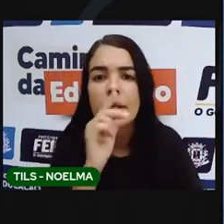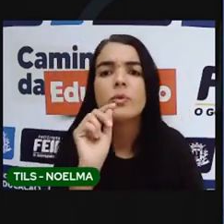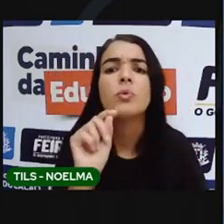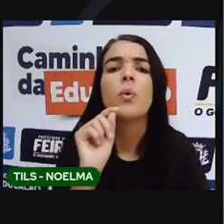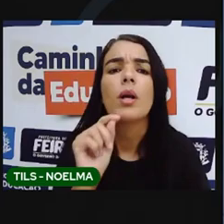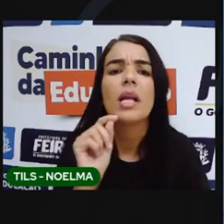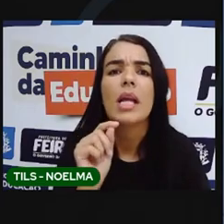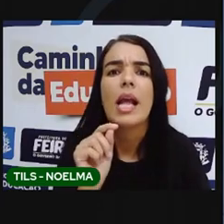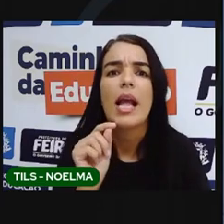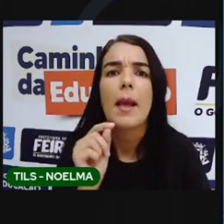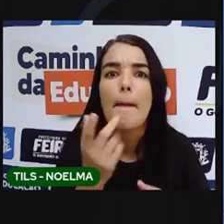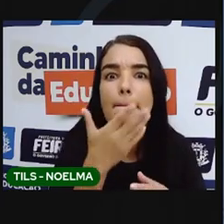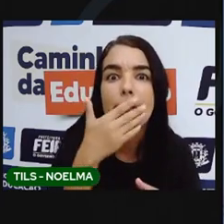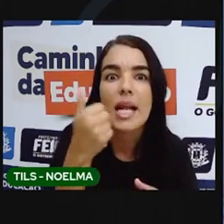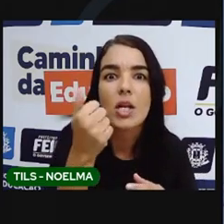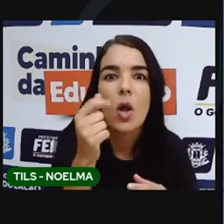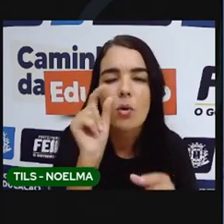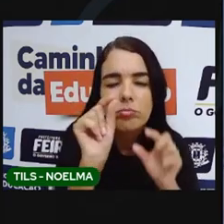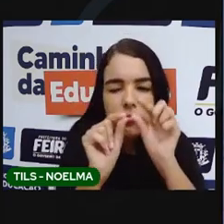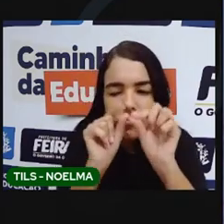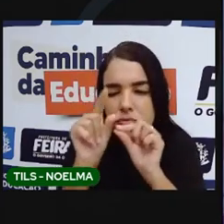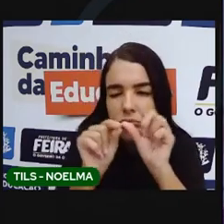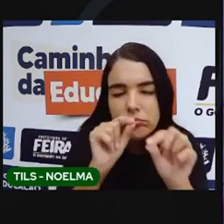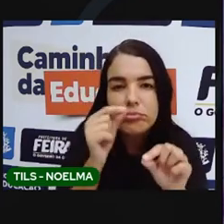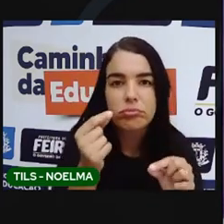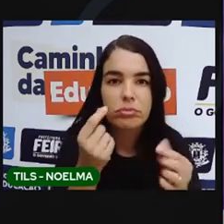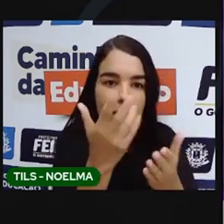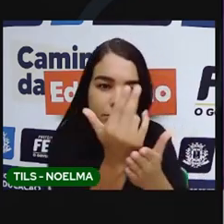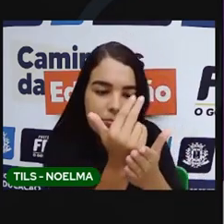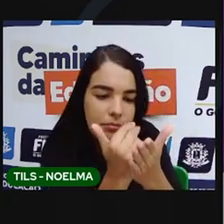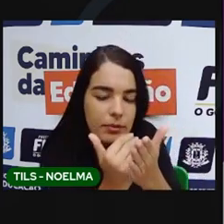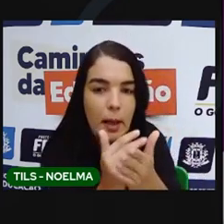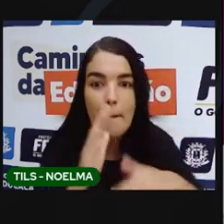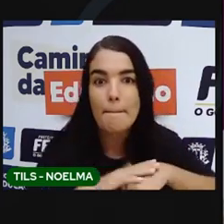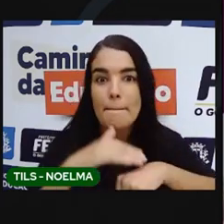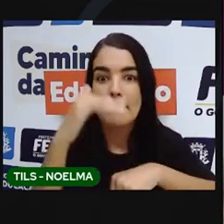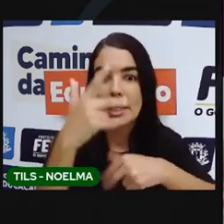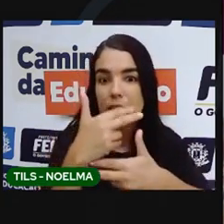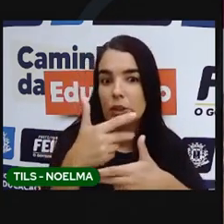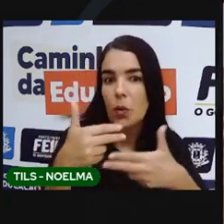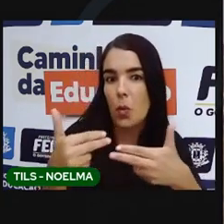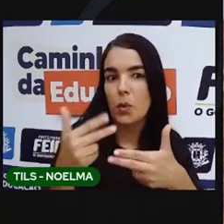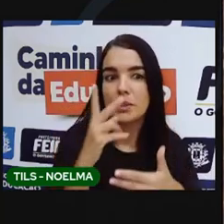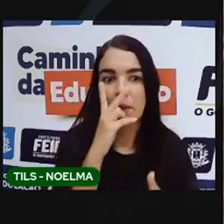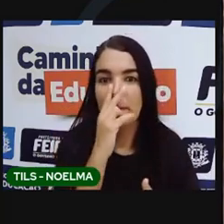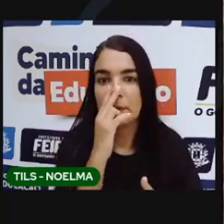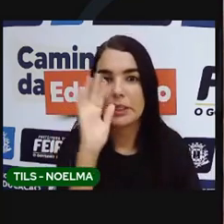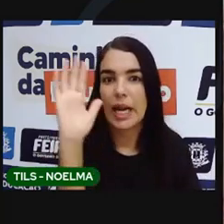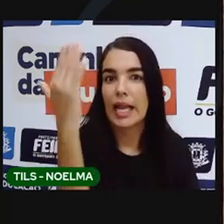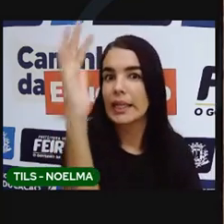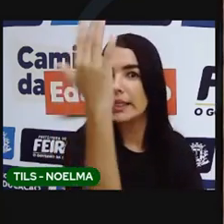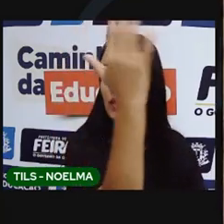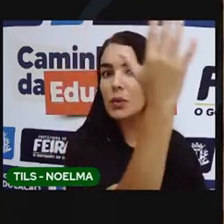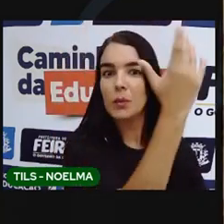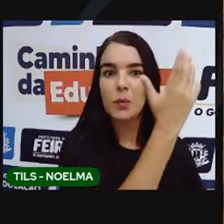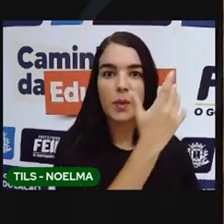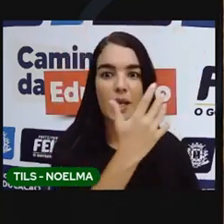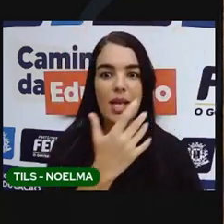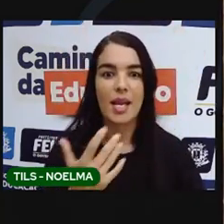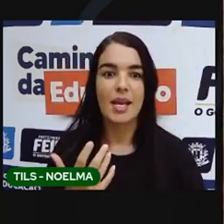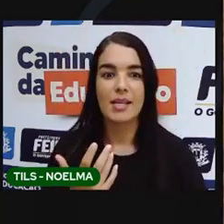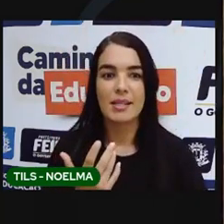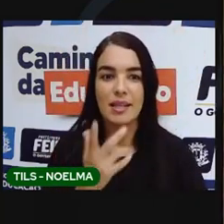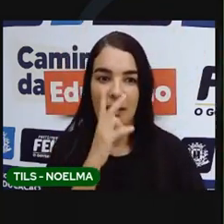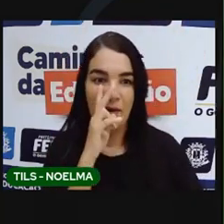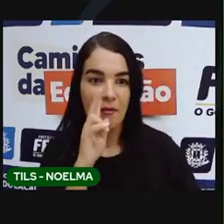são mais detalhados. Eu acho que tem mais coisas. Mais coisas. São diferentes traços. preenchendo. acho que pinta diferente,